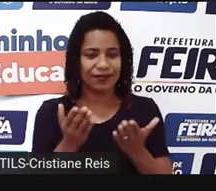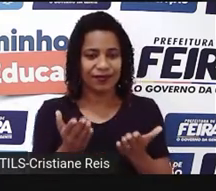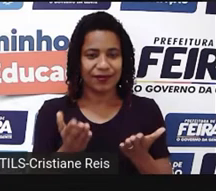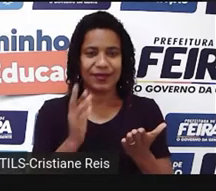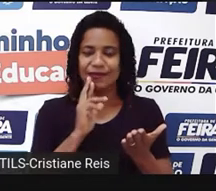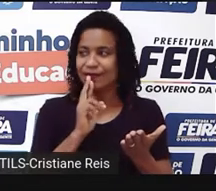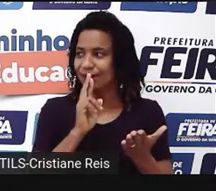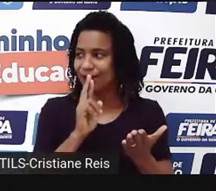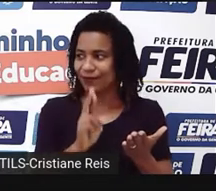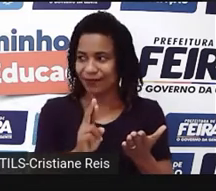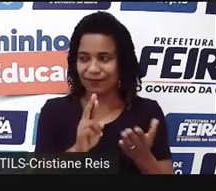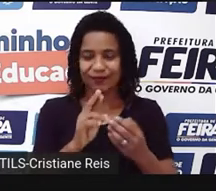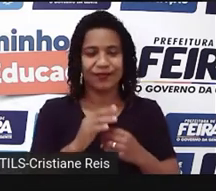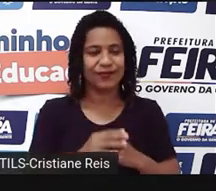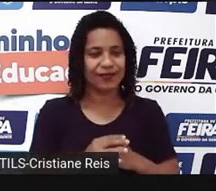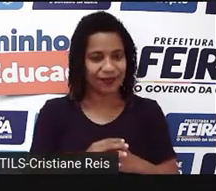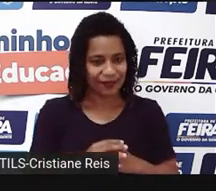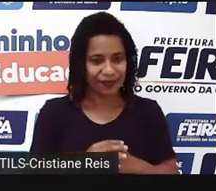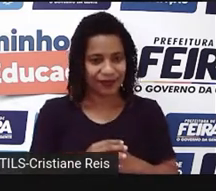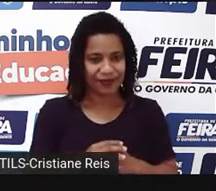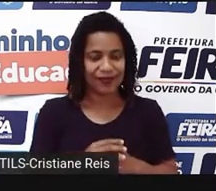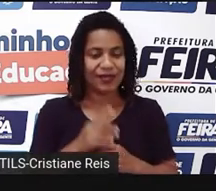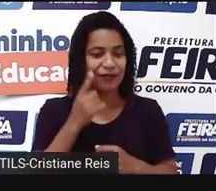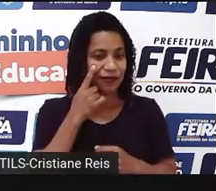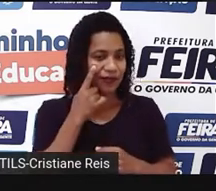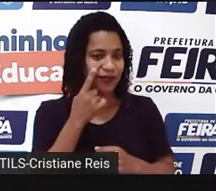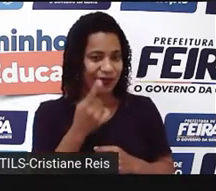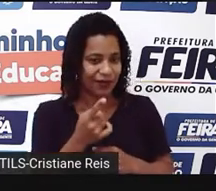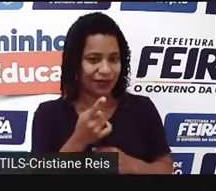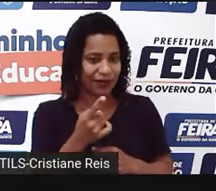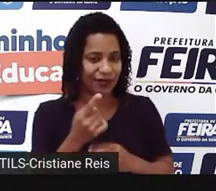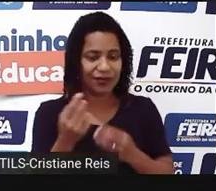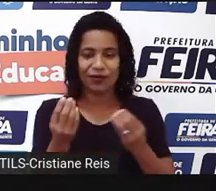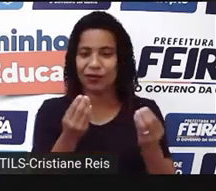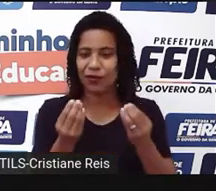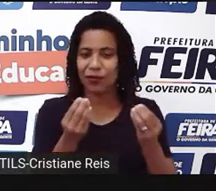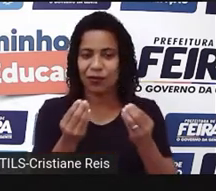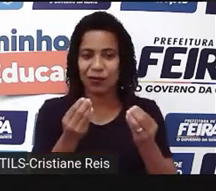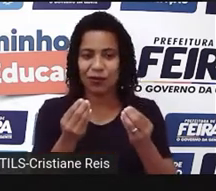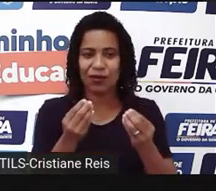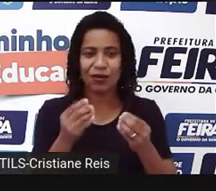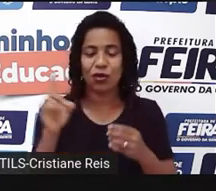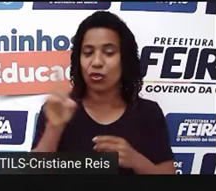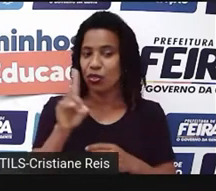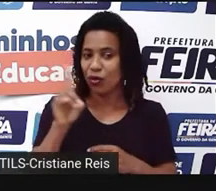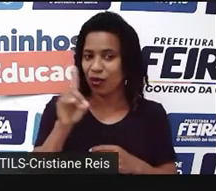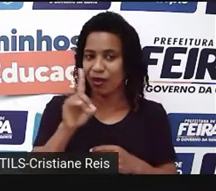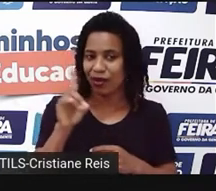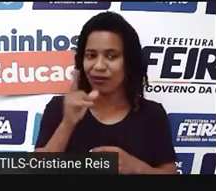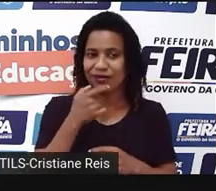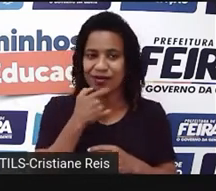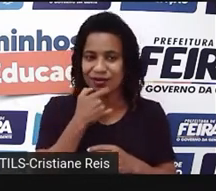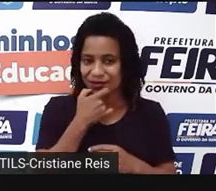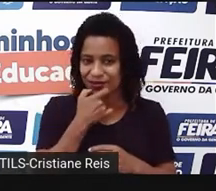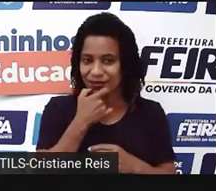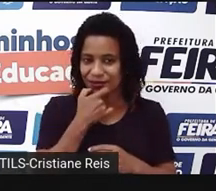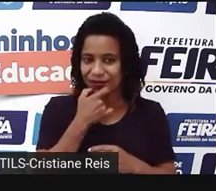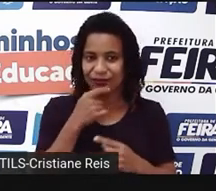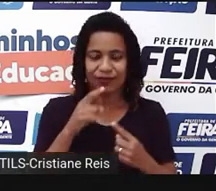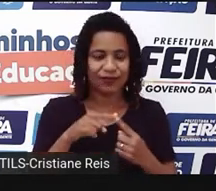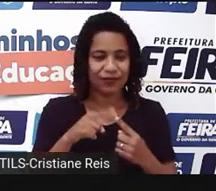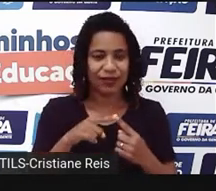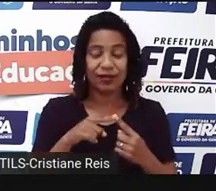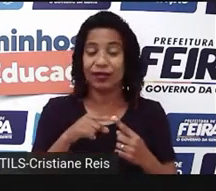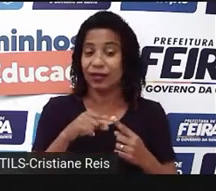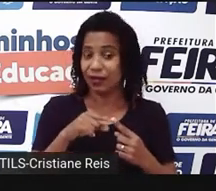It's 60 cents. Observe como é que nós representamos o dólar em inglês. Nós colocamos o